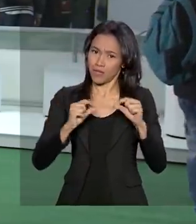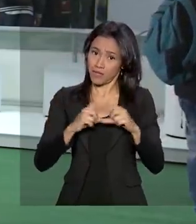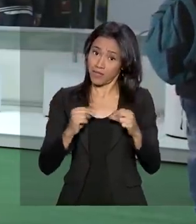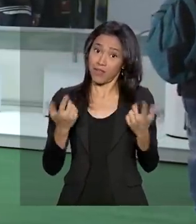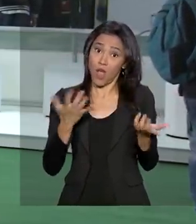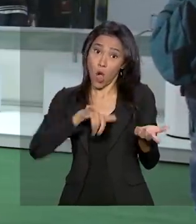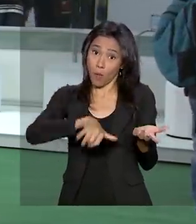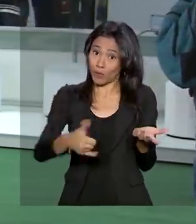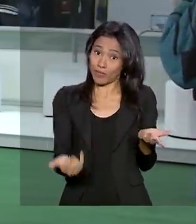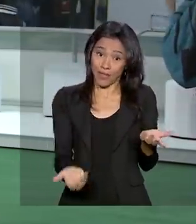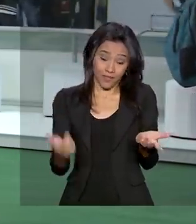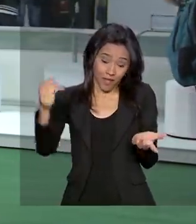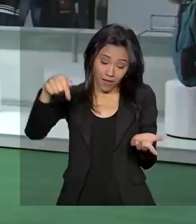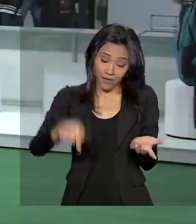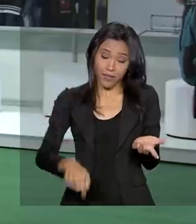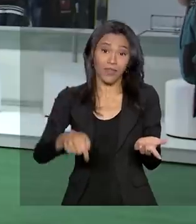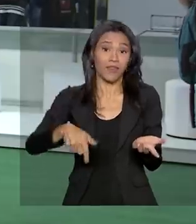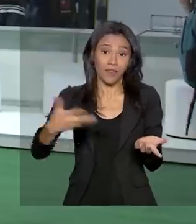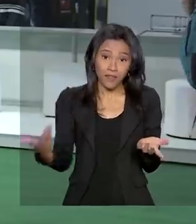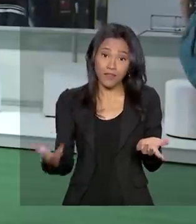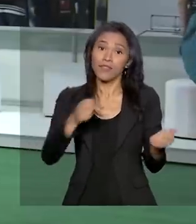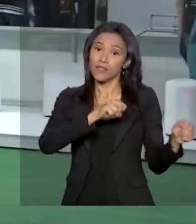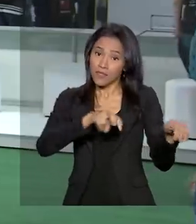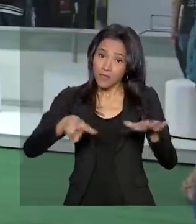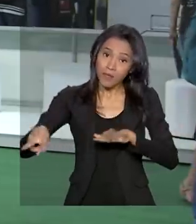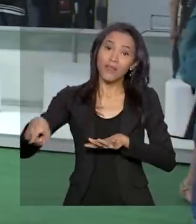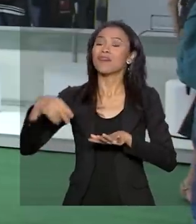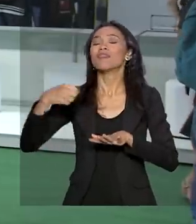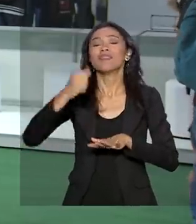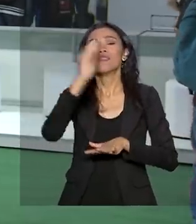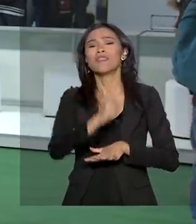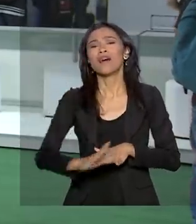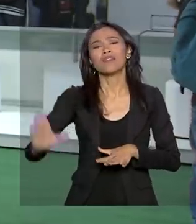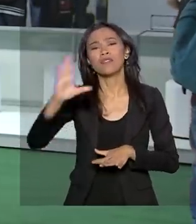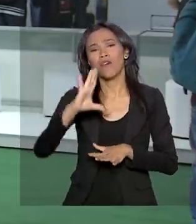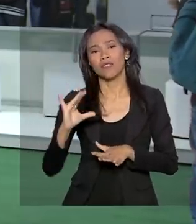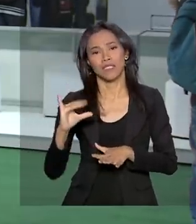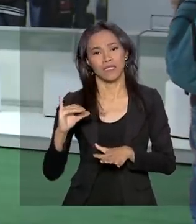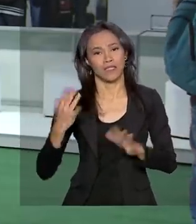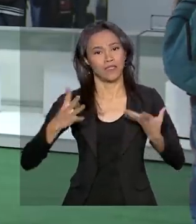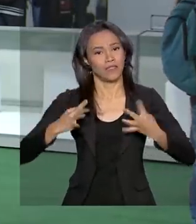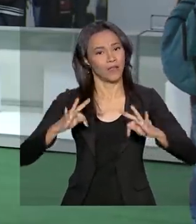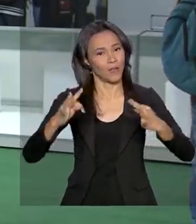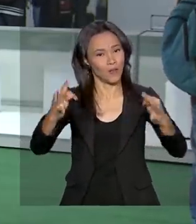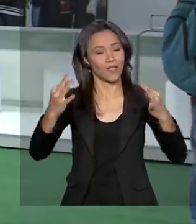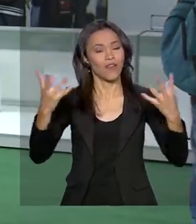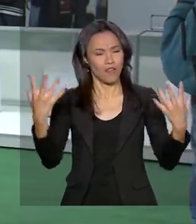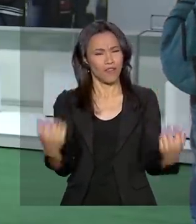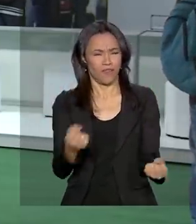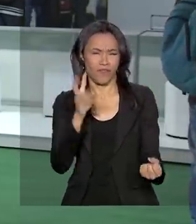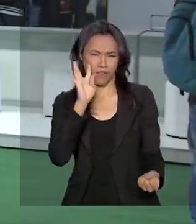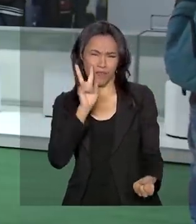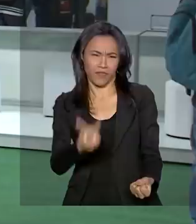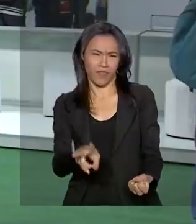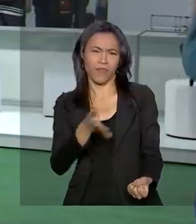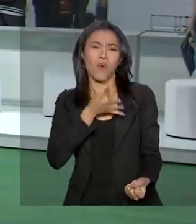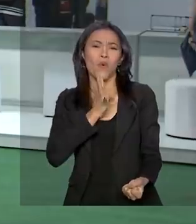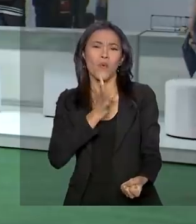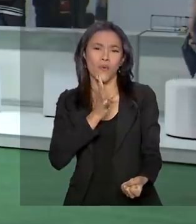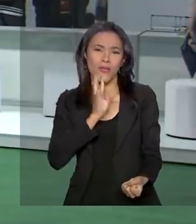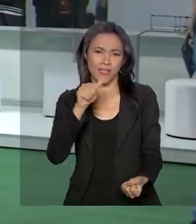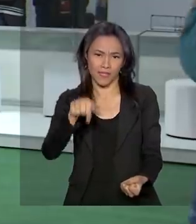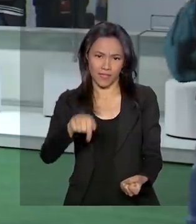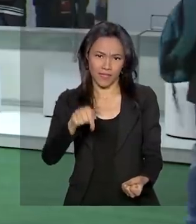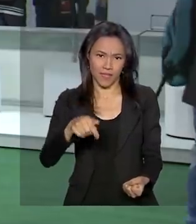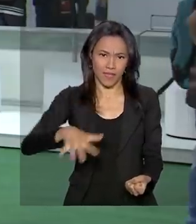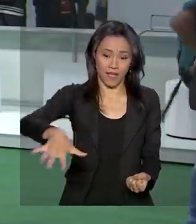A oportunidade é aqui na Semana Nacional de Ciência e Tecnologia. E agora a gente vai conhecer na reportagem o estande da Agência Espacial